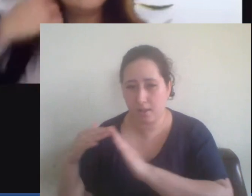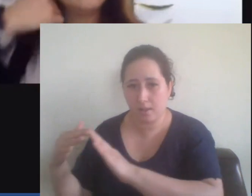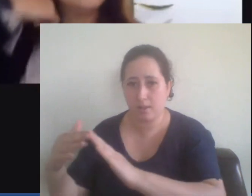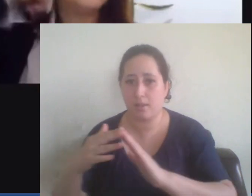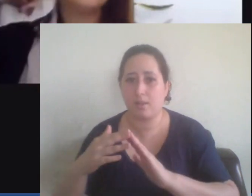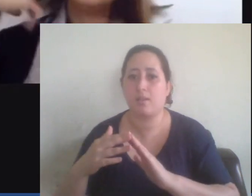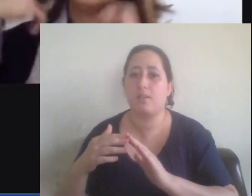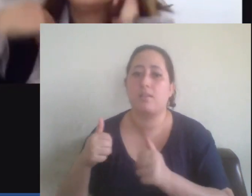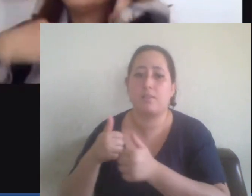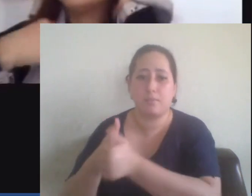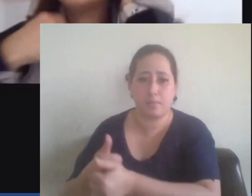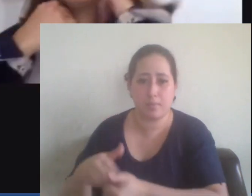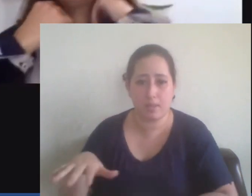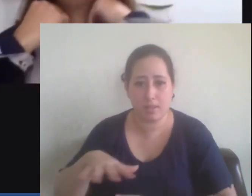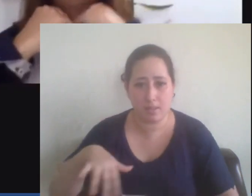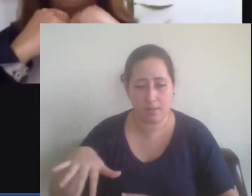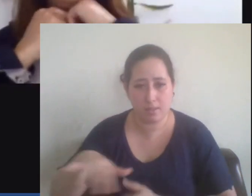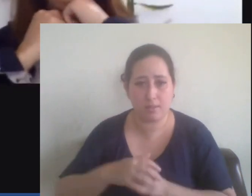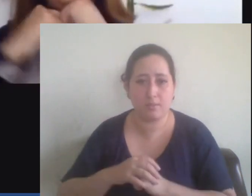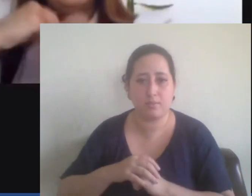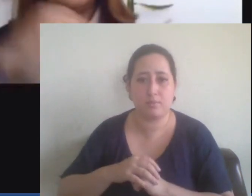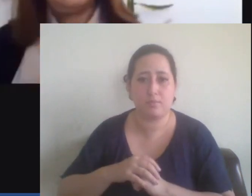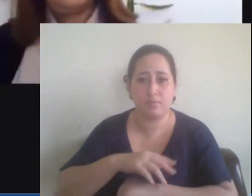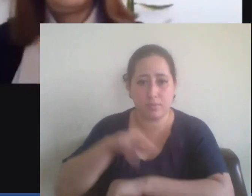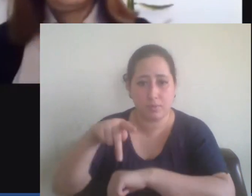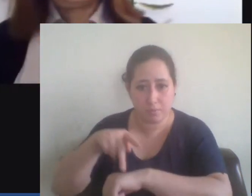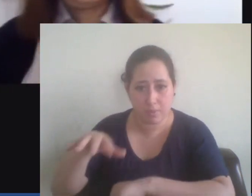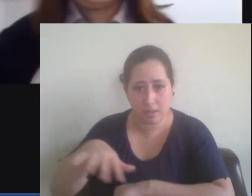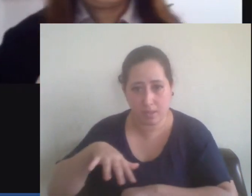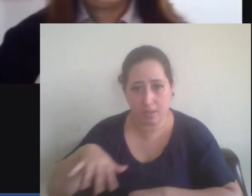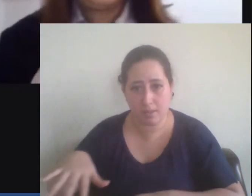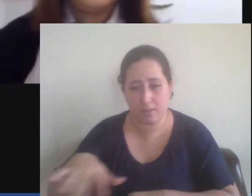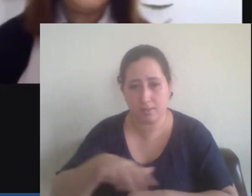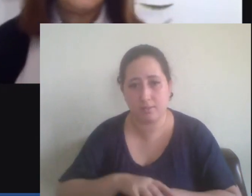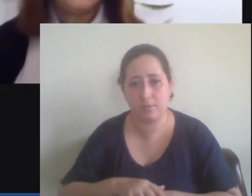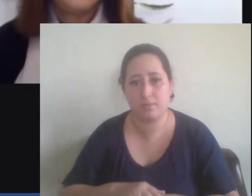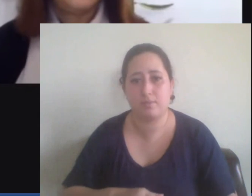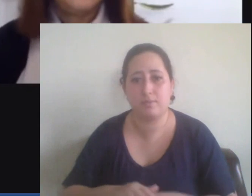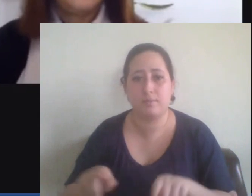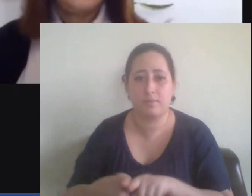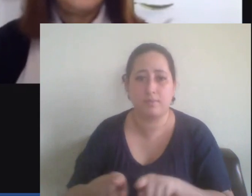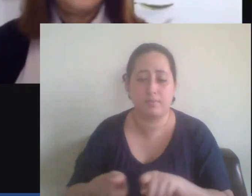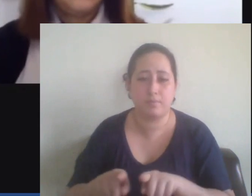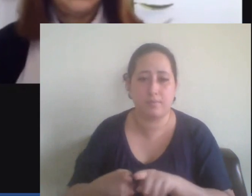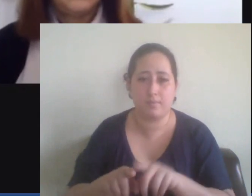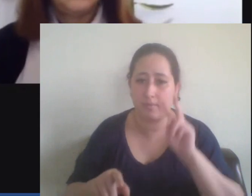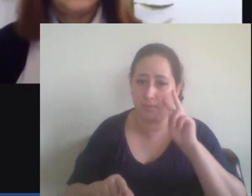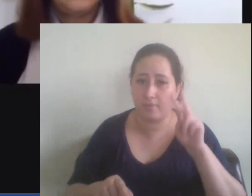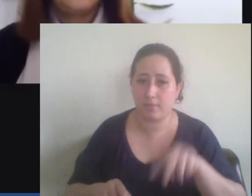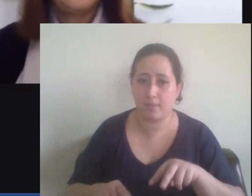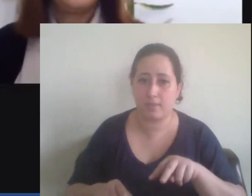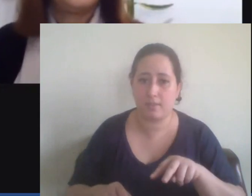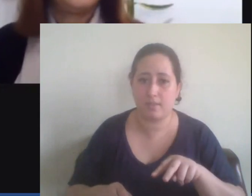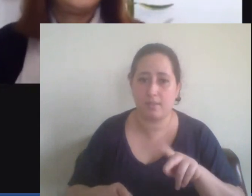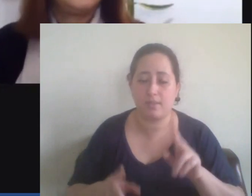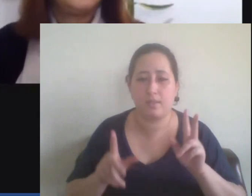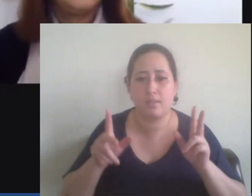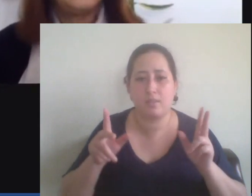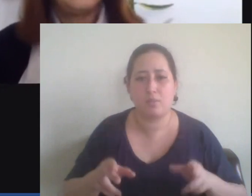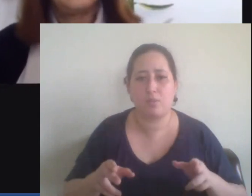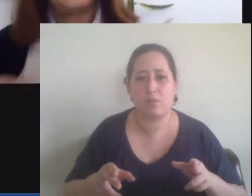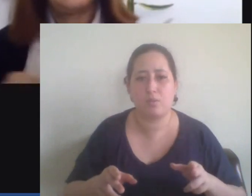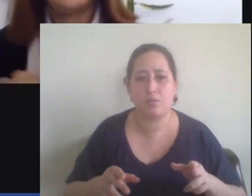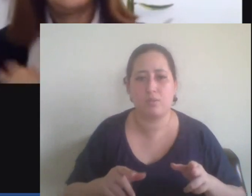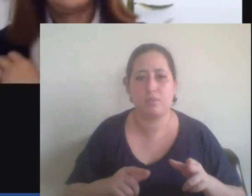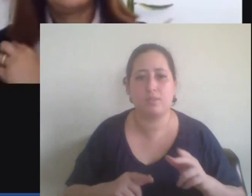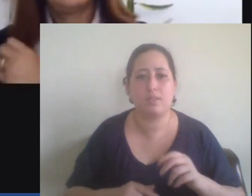questão que nós temos por exemplo de considerar como foi a fala do nosso